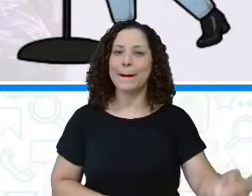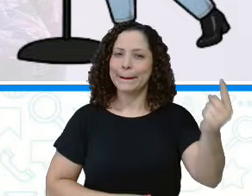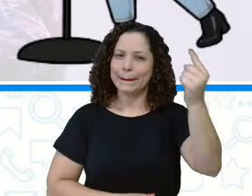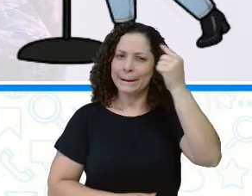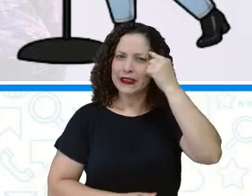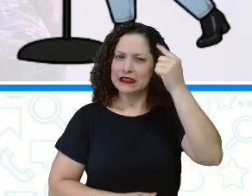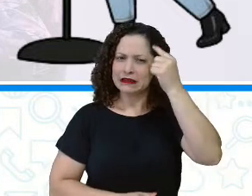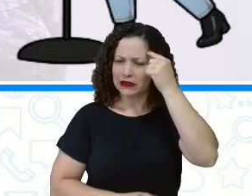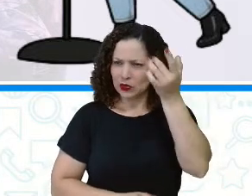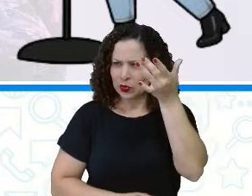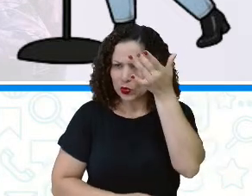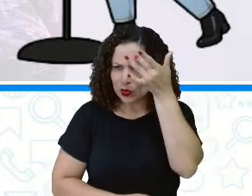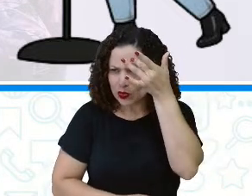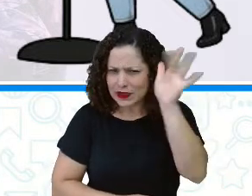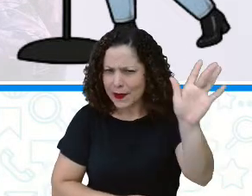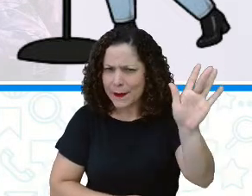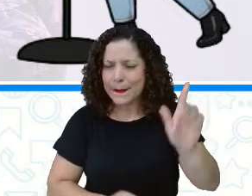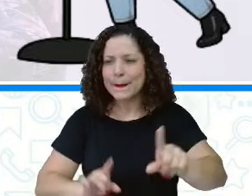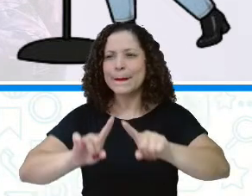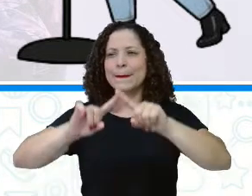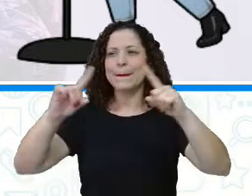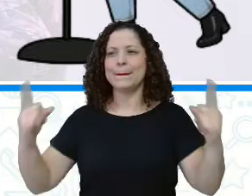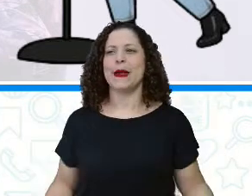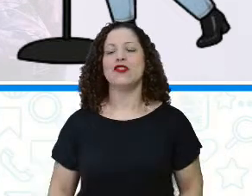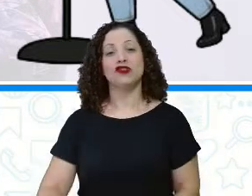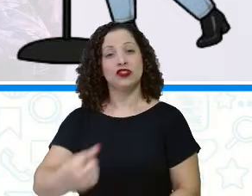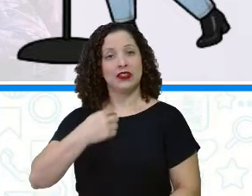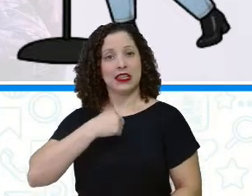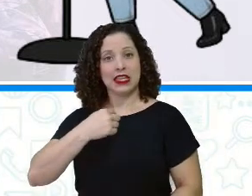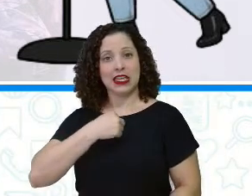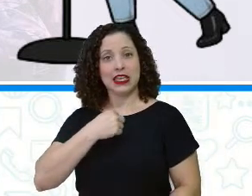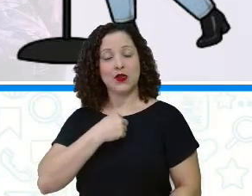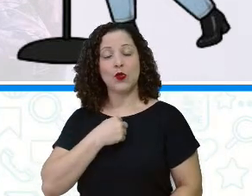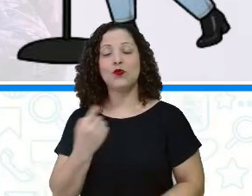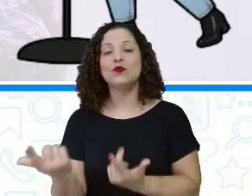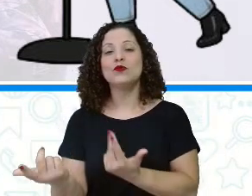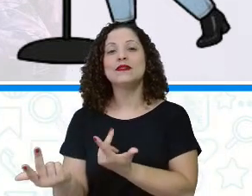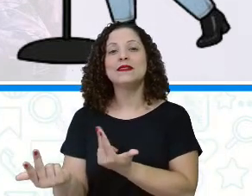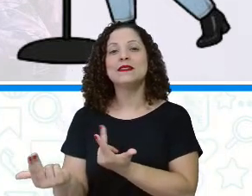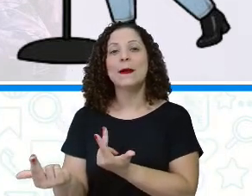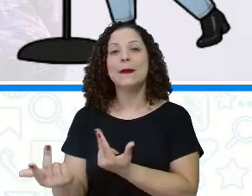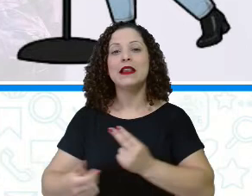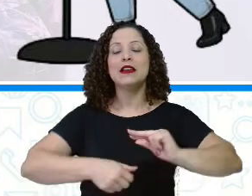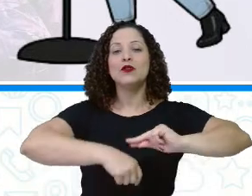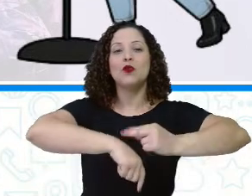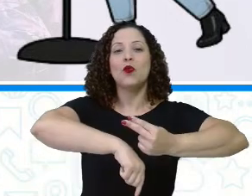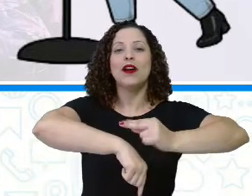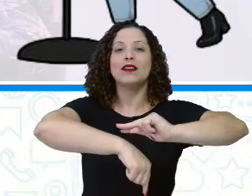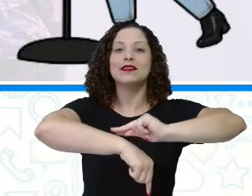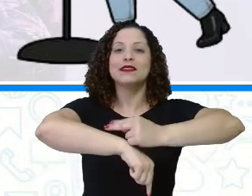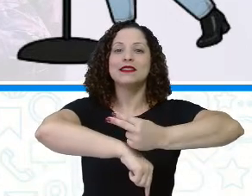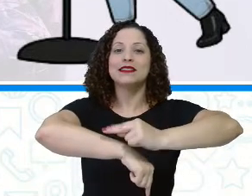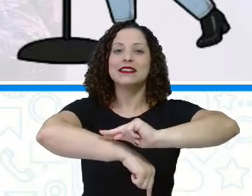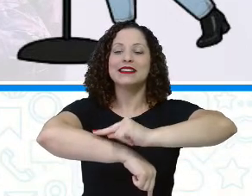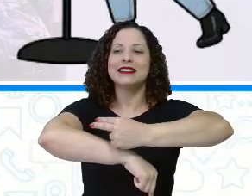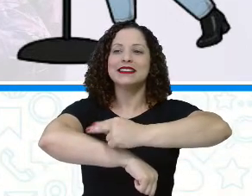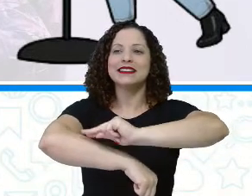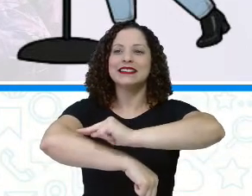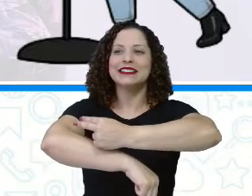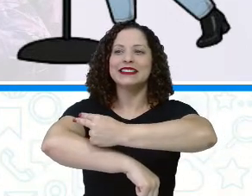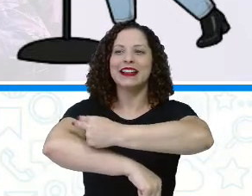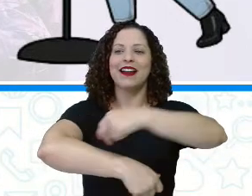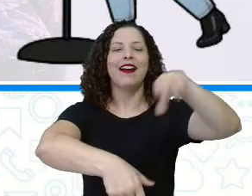sabia, pois eu sou que nem cigarra,